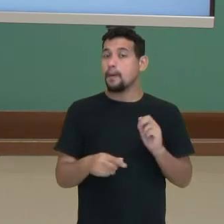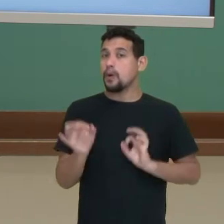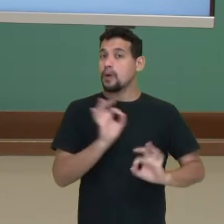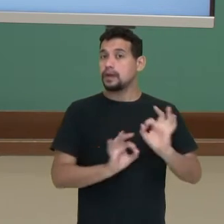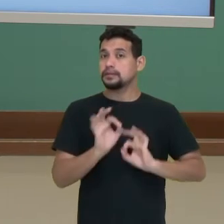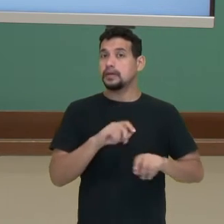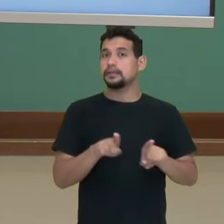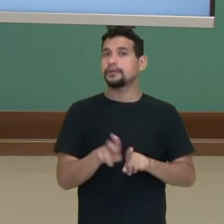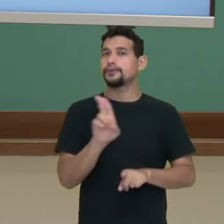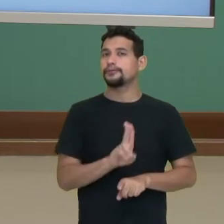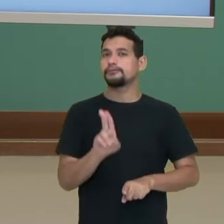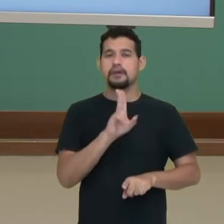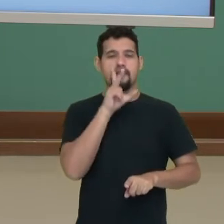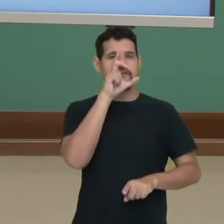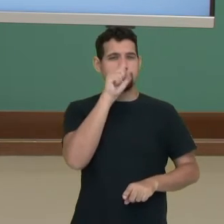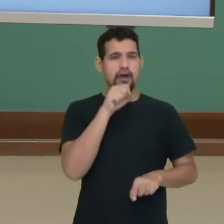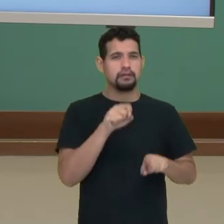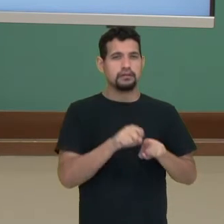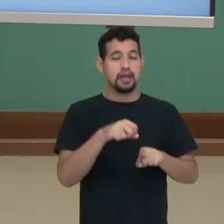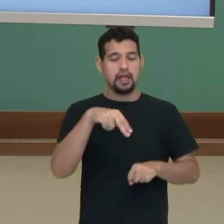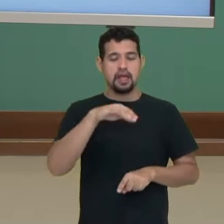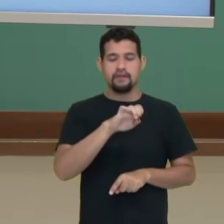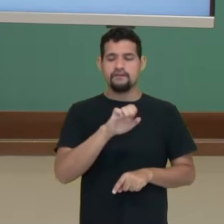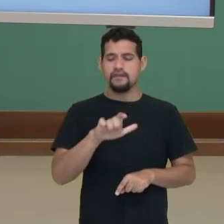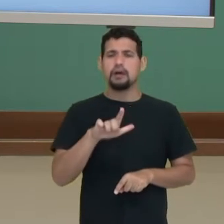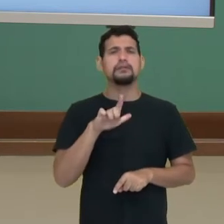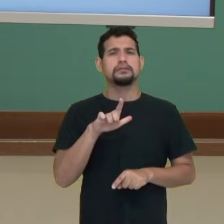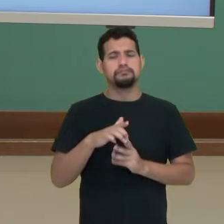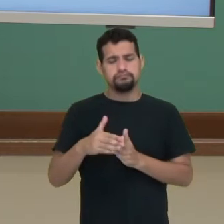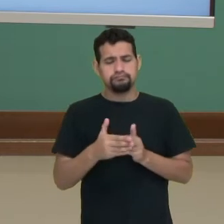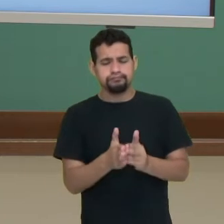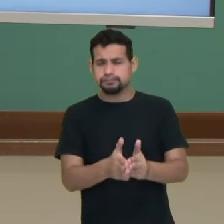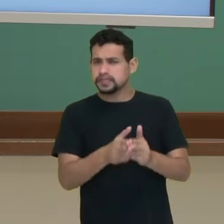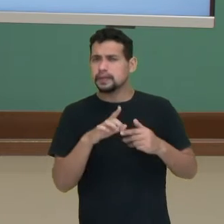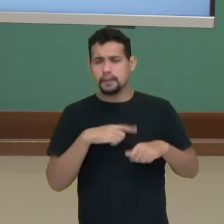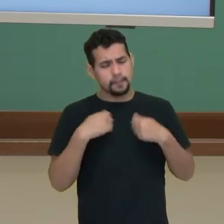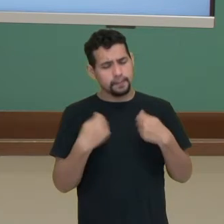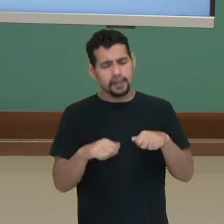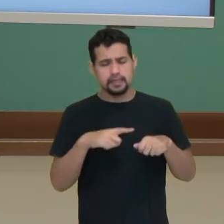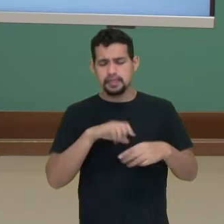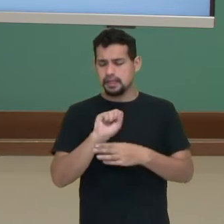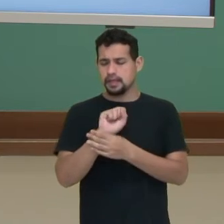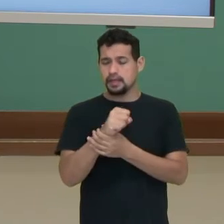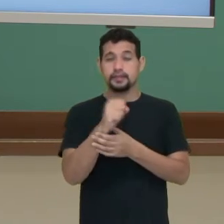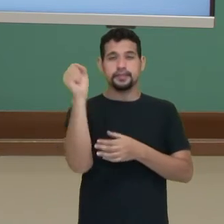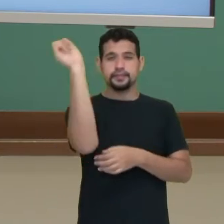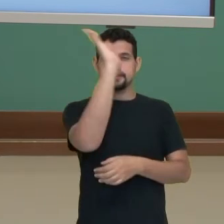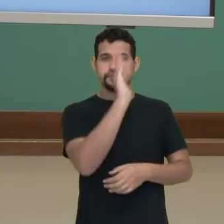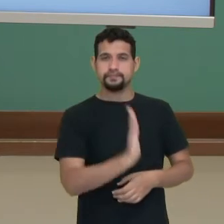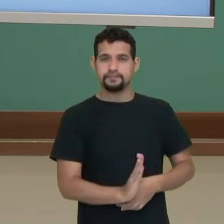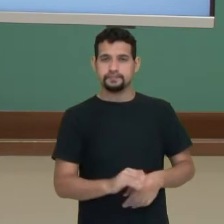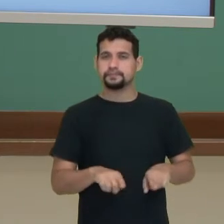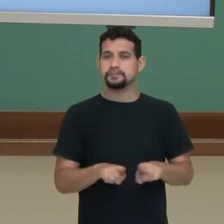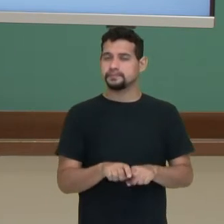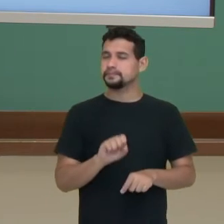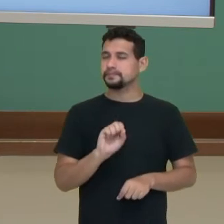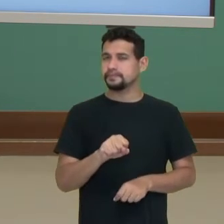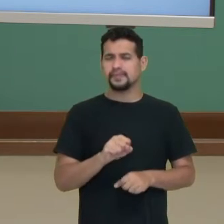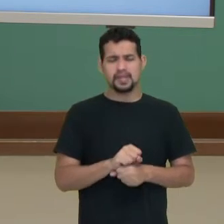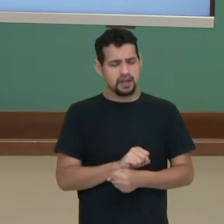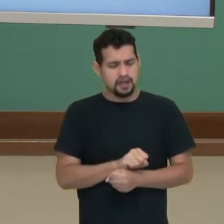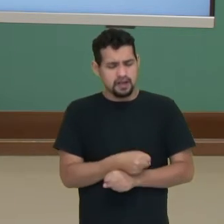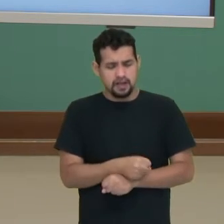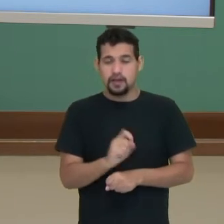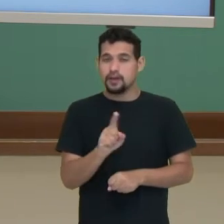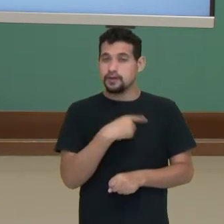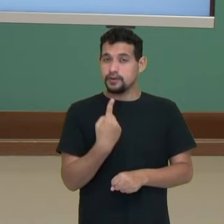aplicar o poder naval e garantir a segurança do Brasil, a soberania, a defesa do